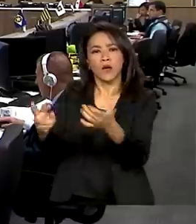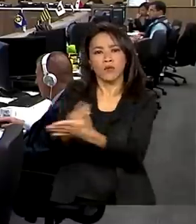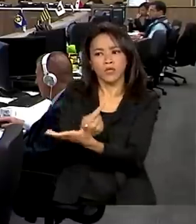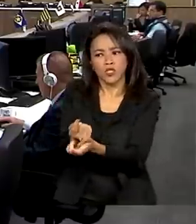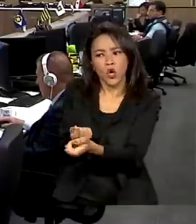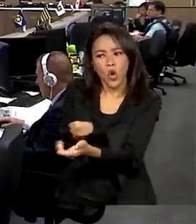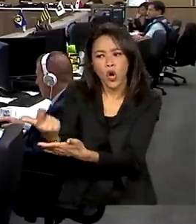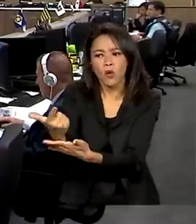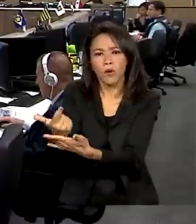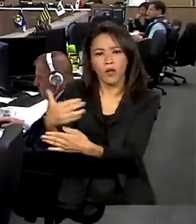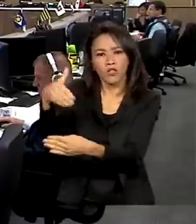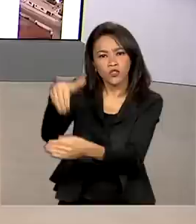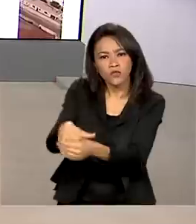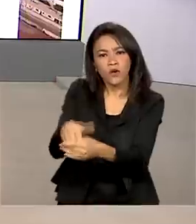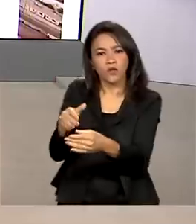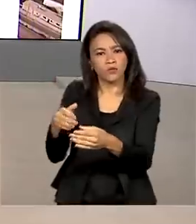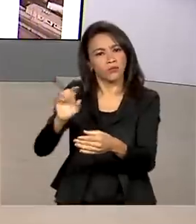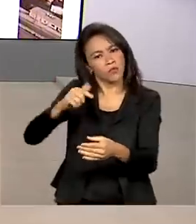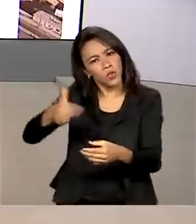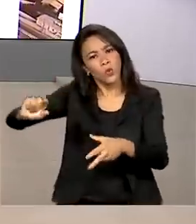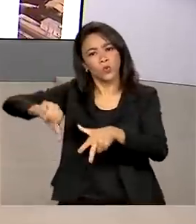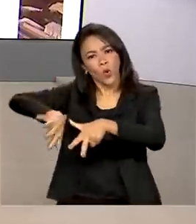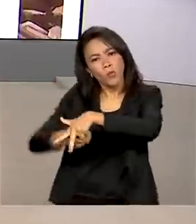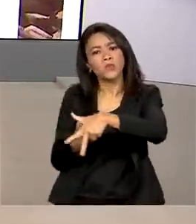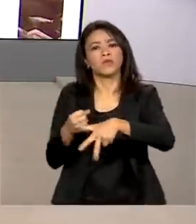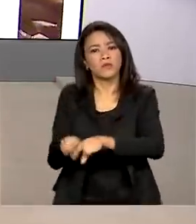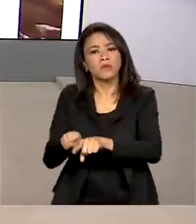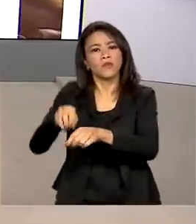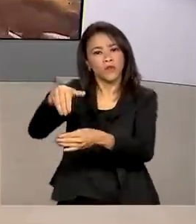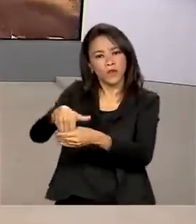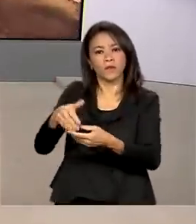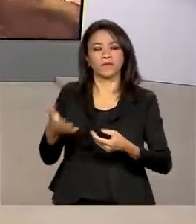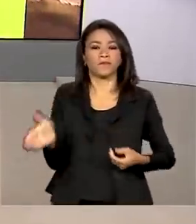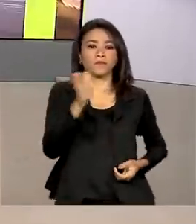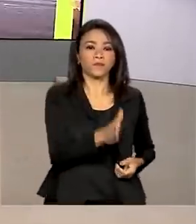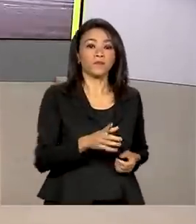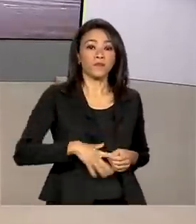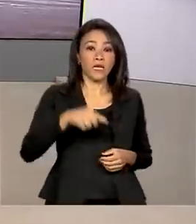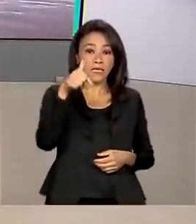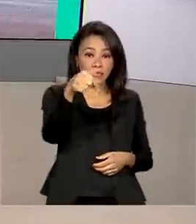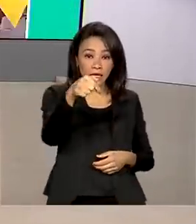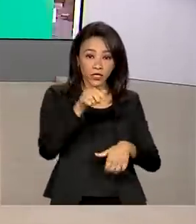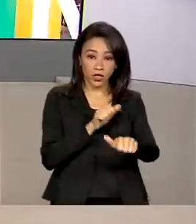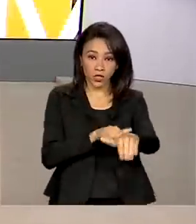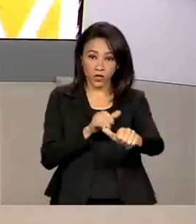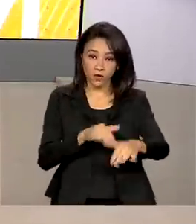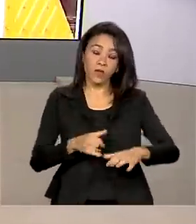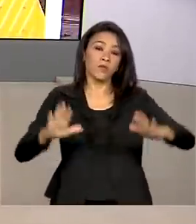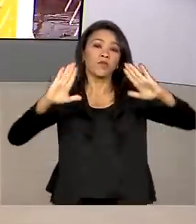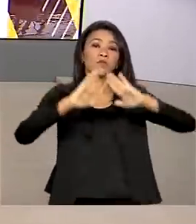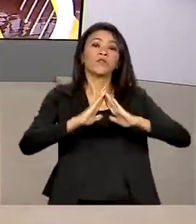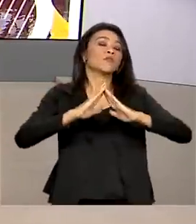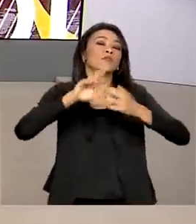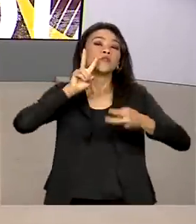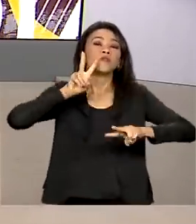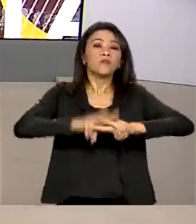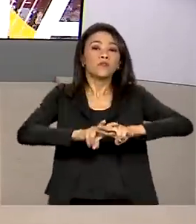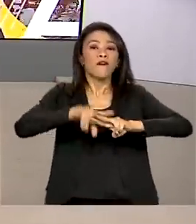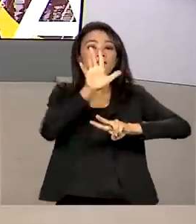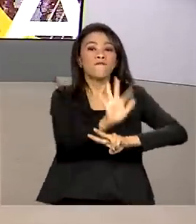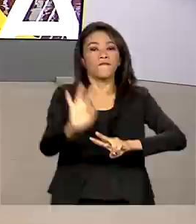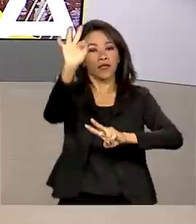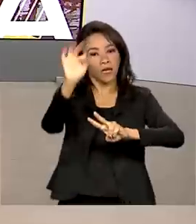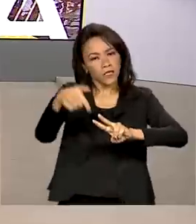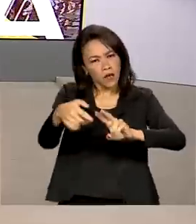ou corrupção eleitoral. A partir de 7 de novembro, as penitenciárias federais estão autorizadas